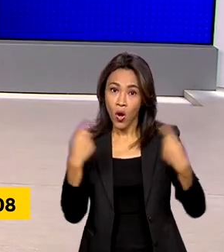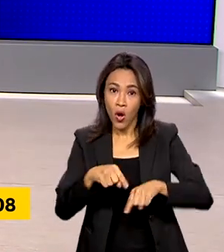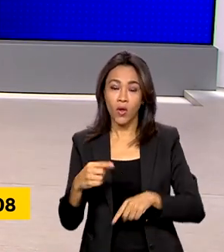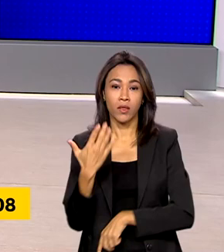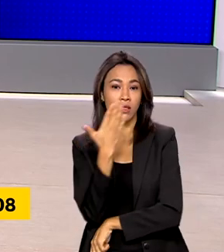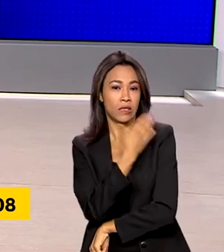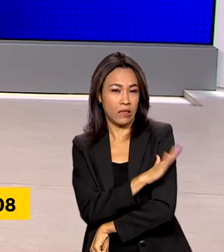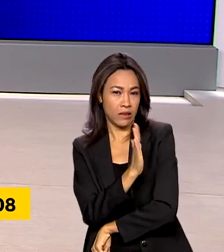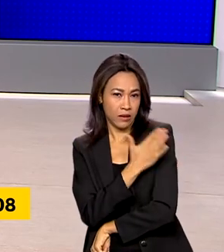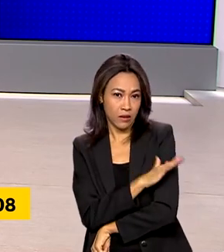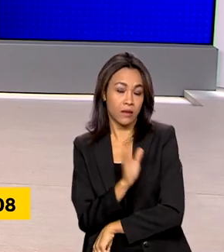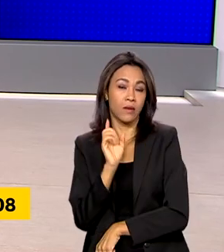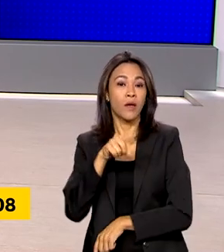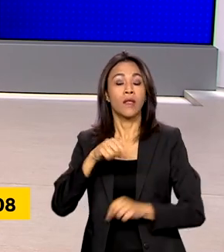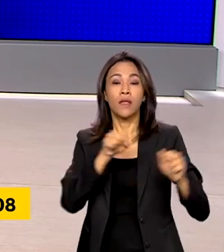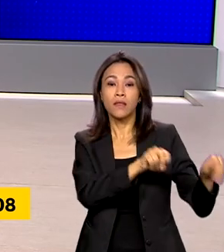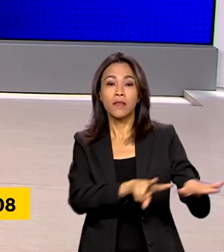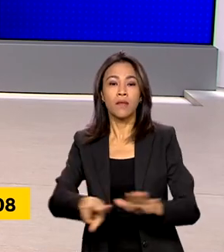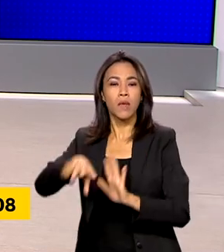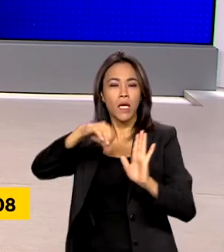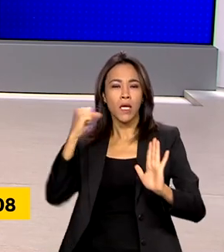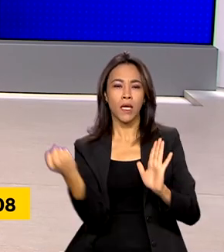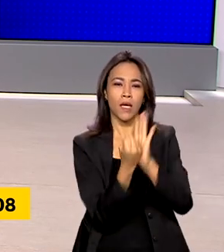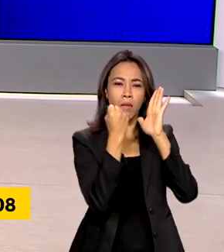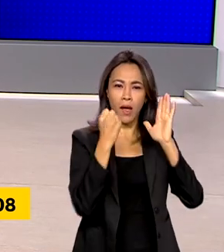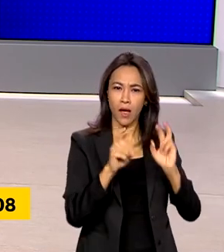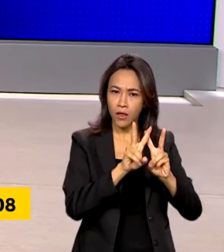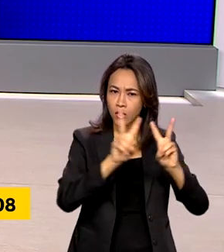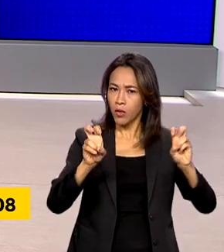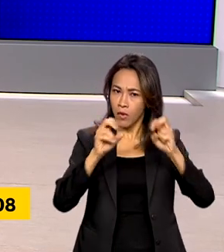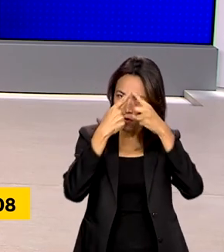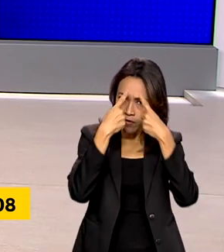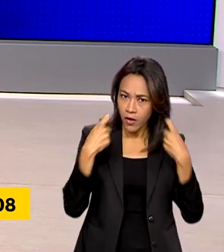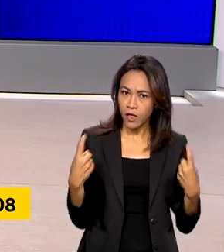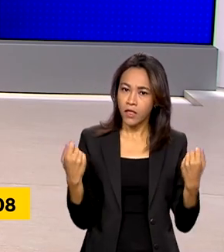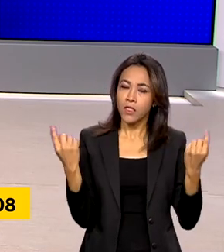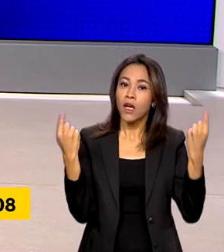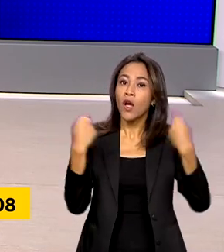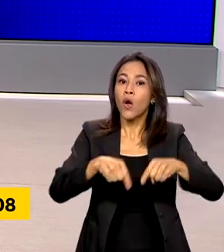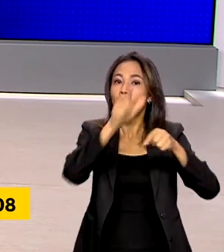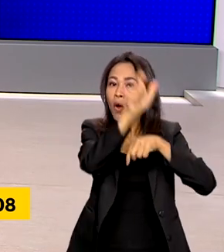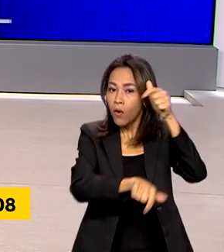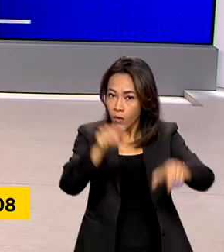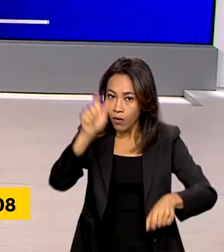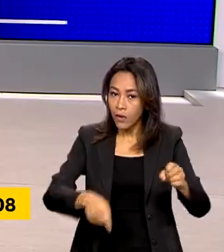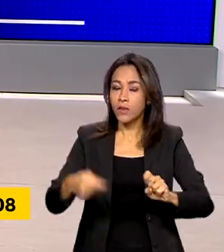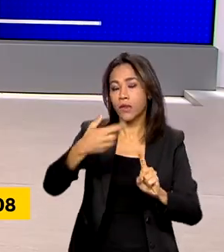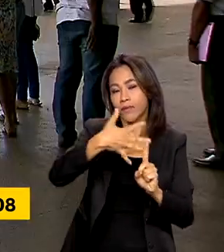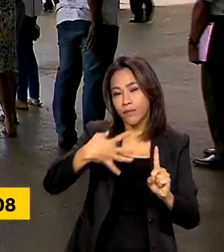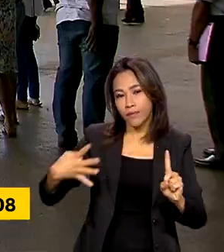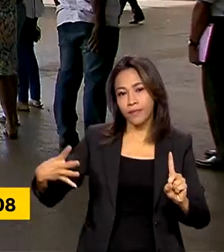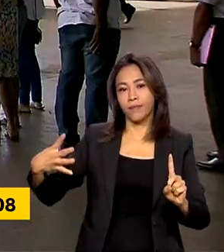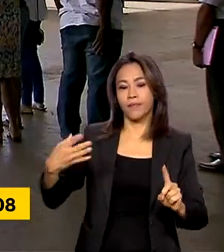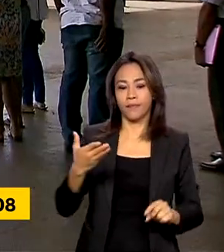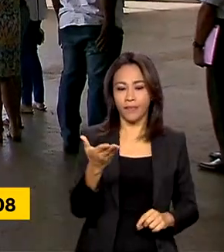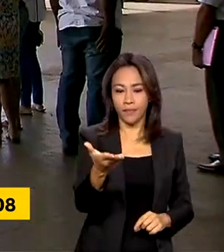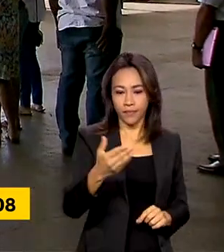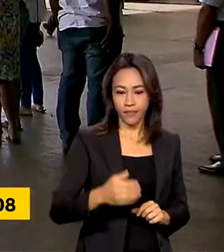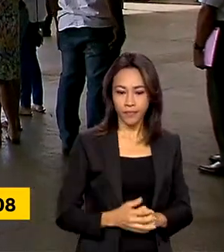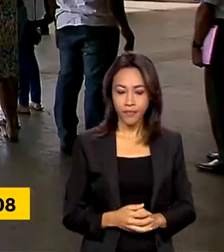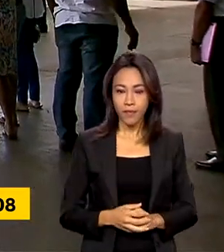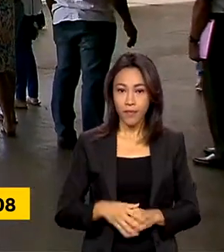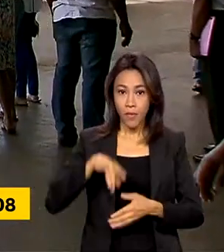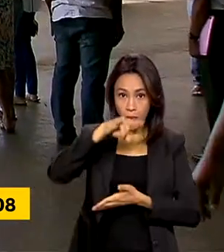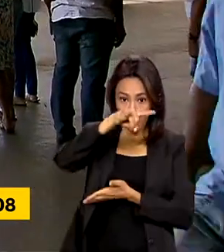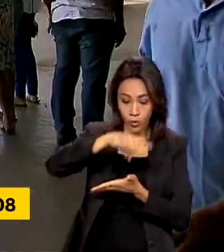semana que marca o Dia Internacional de Enfrentamento à Violência contra as Pessoas LGBT que há mais. O dossiê